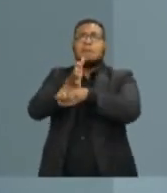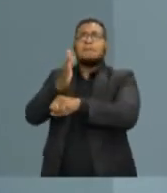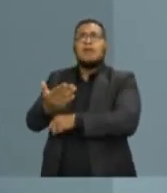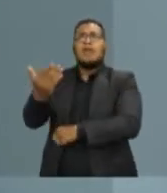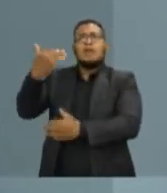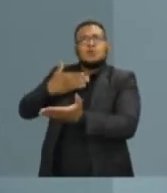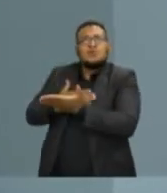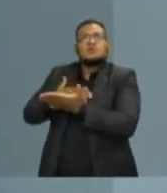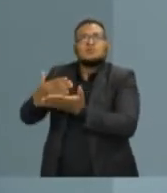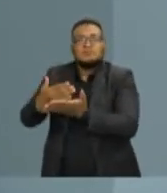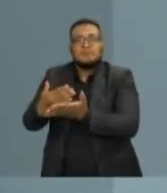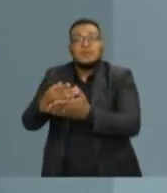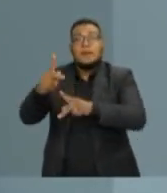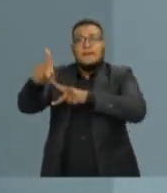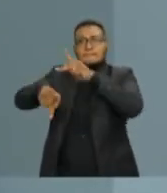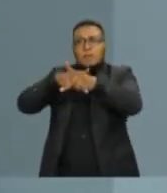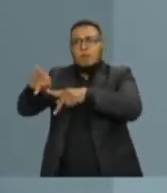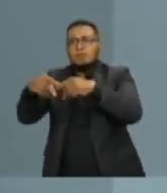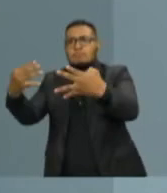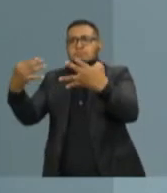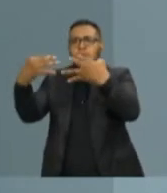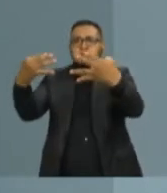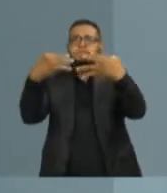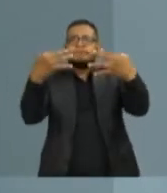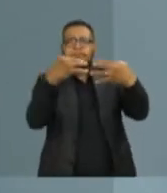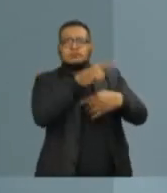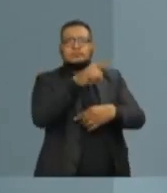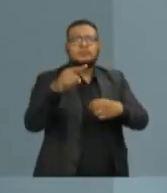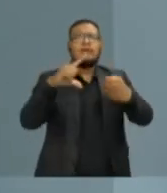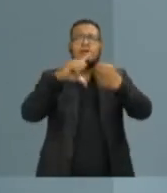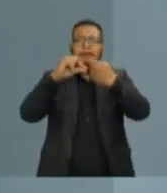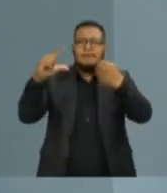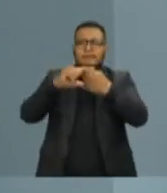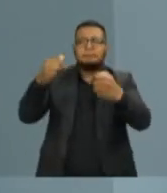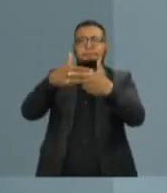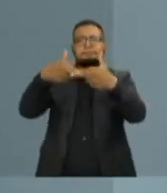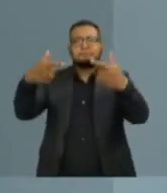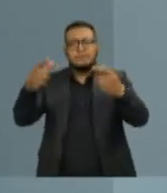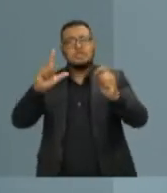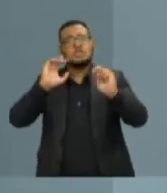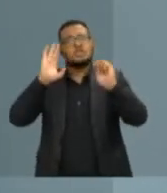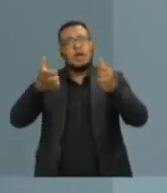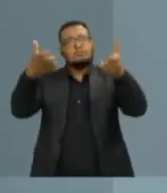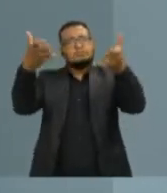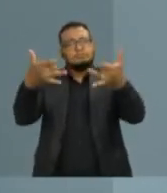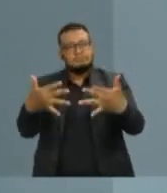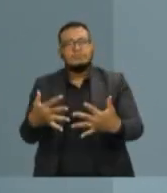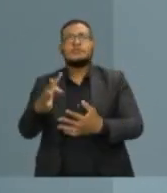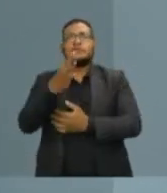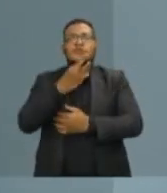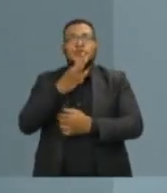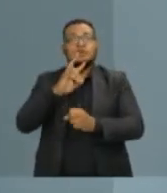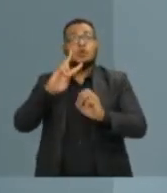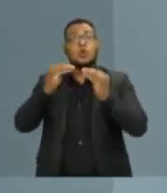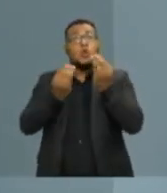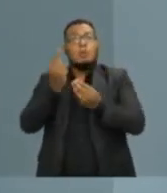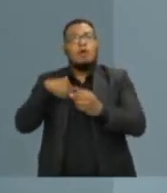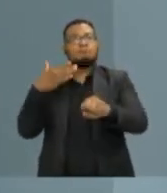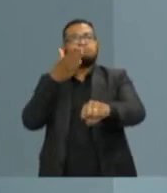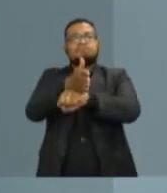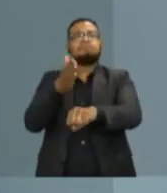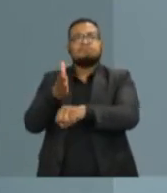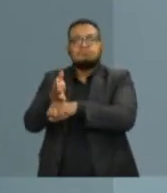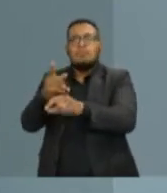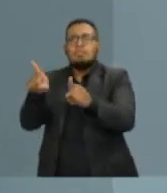lembra, a TV Gazeta e todo o Espírito Santo tomaram conhecimento das nossas ações em prol das crianças dos hospitais infantis. E de quantas